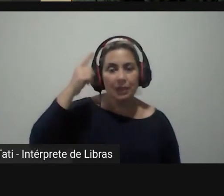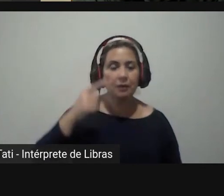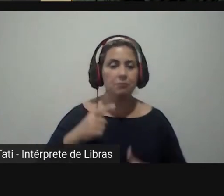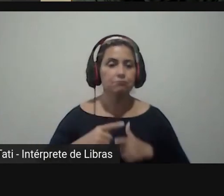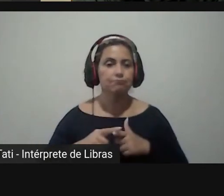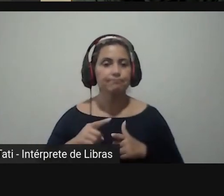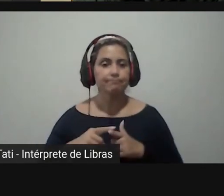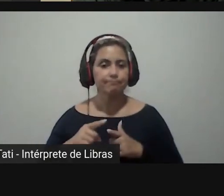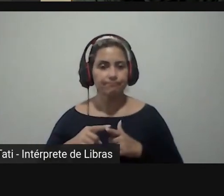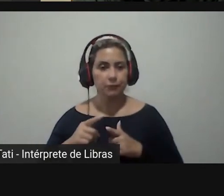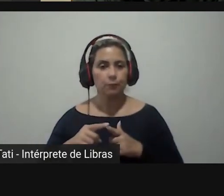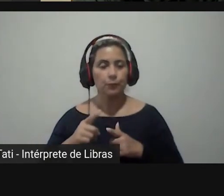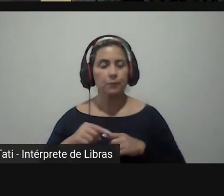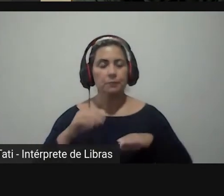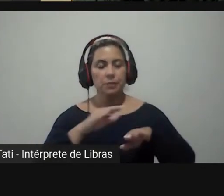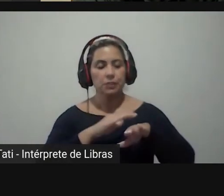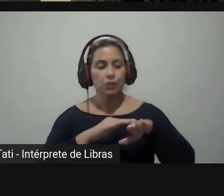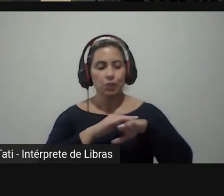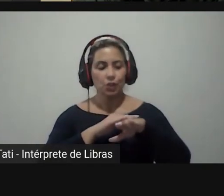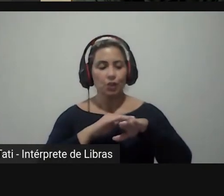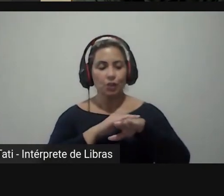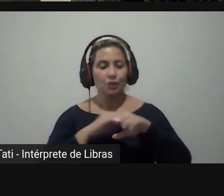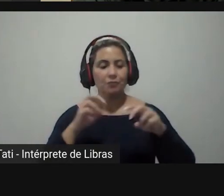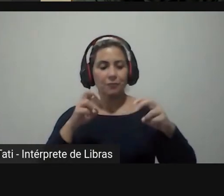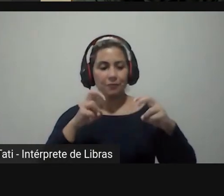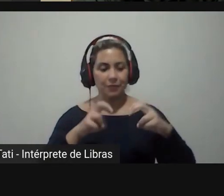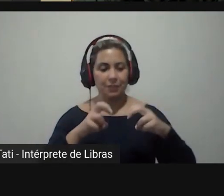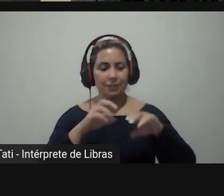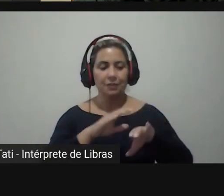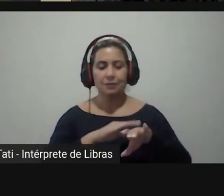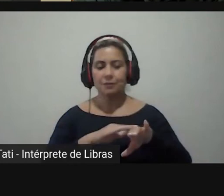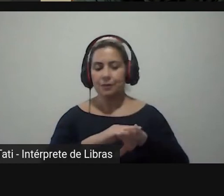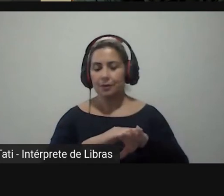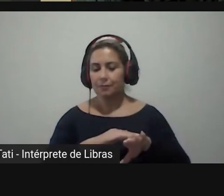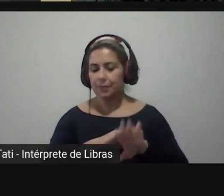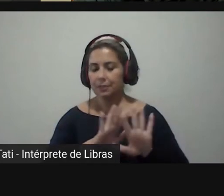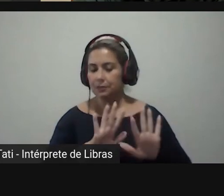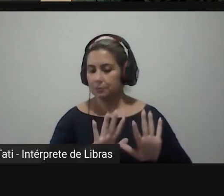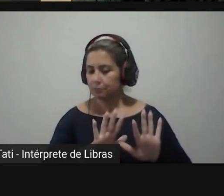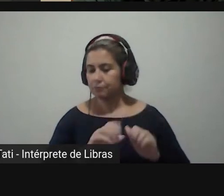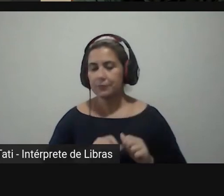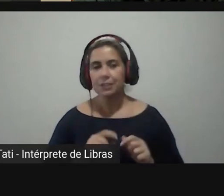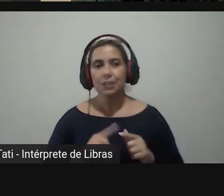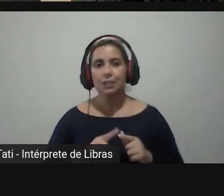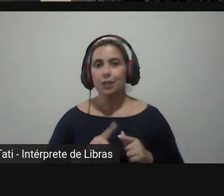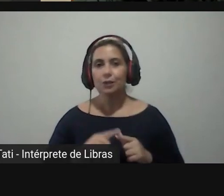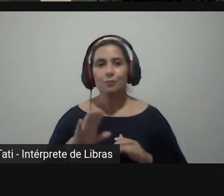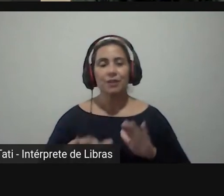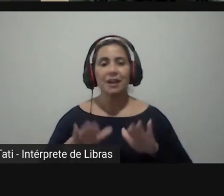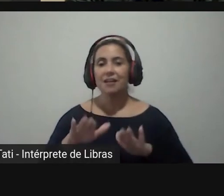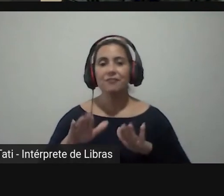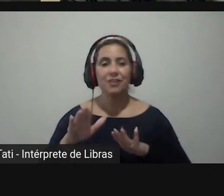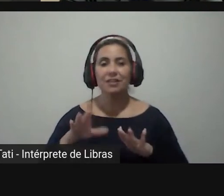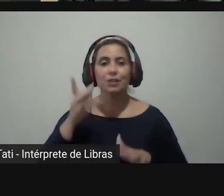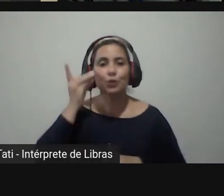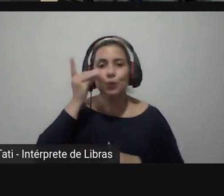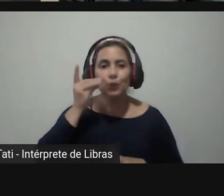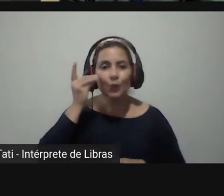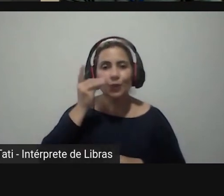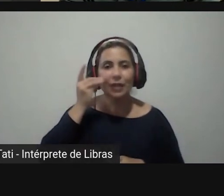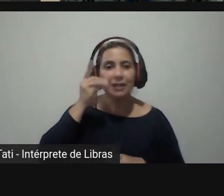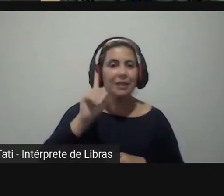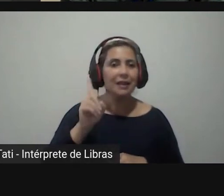com a gente às vezes o parlamentar nem está ele larga o consultor lá com aquela turma toda e a gente vai então